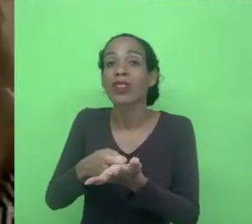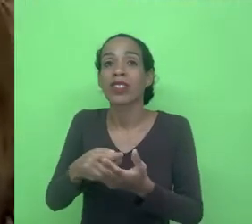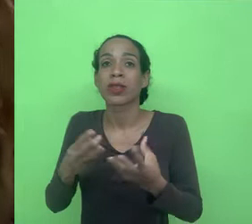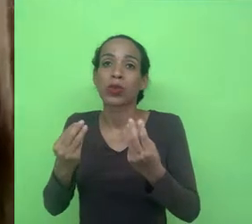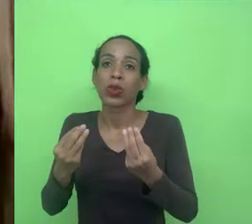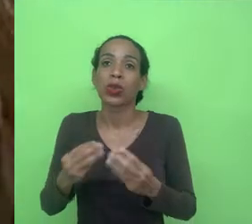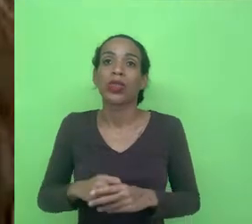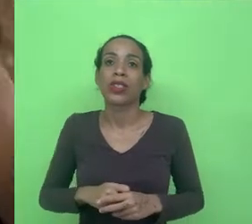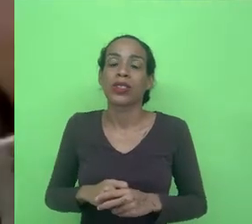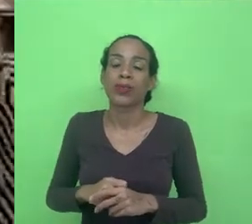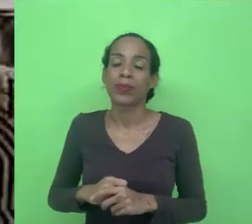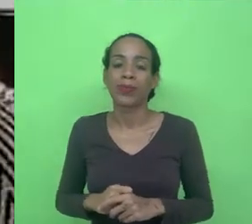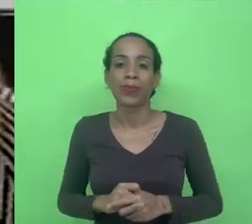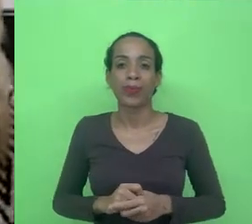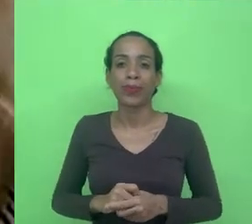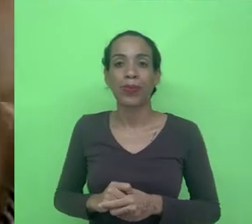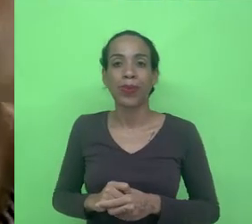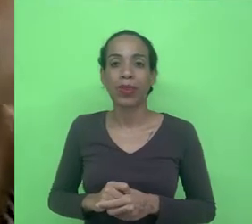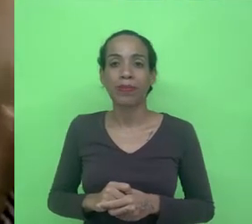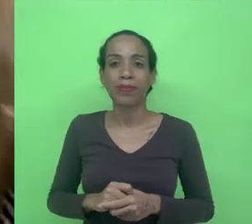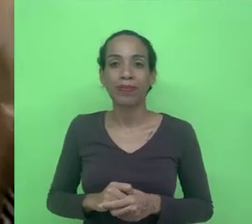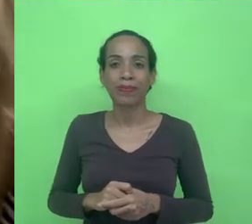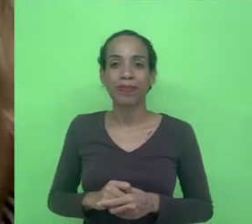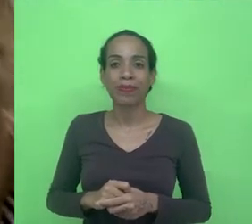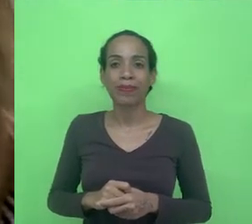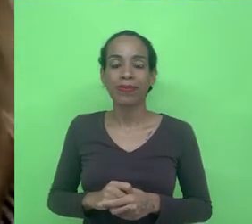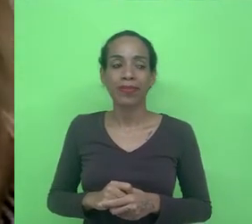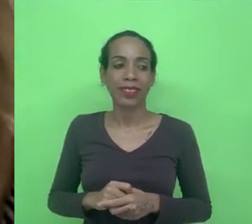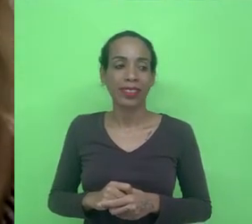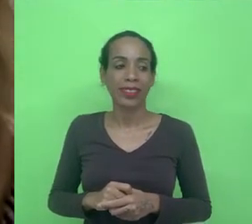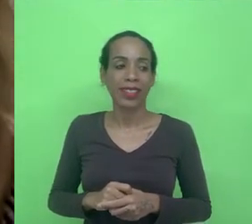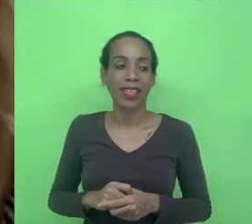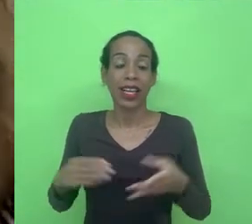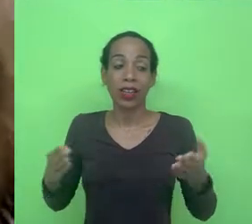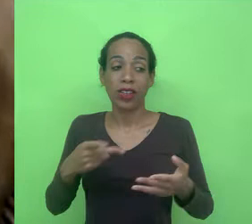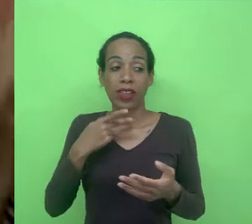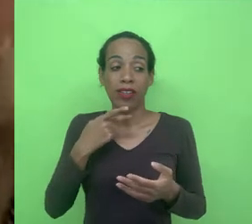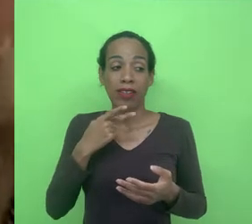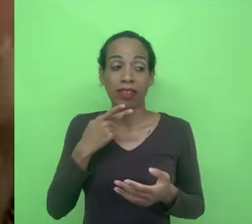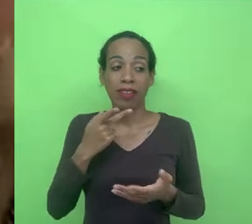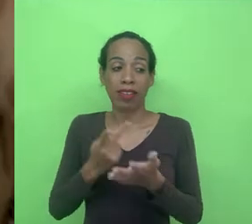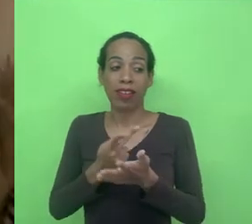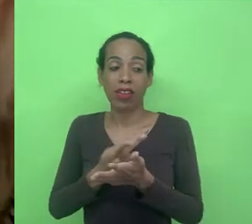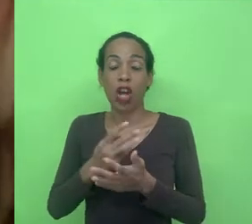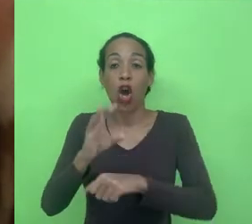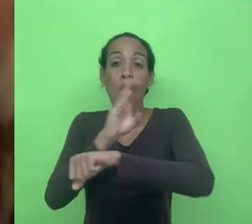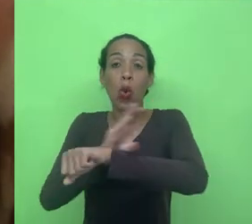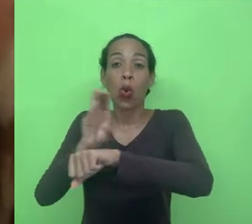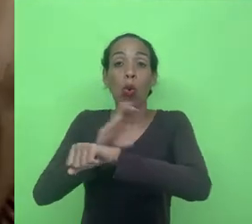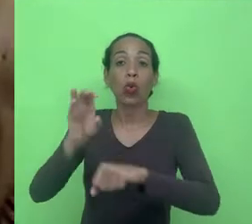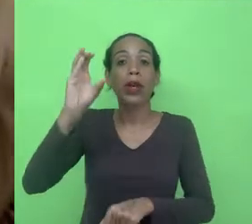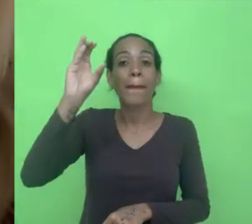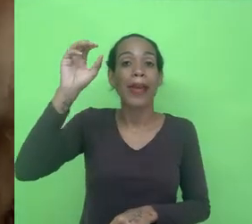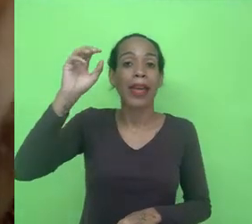iríamos por aí então primeiramente vou corrigir o professor Fábio o juiz Fábio em relação ao curso é PM Cursos